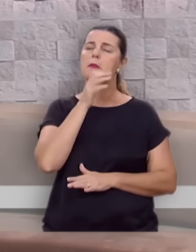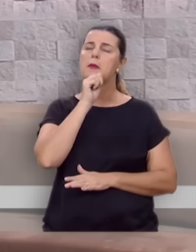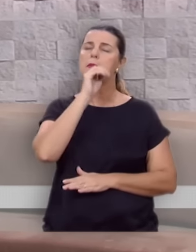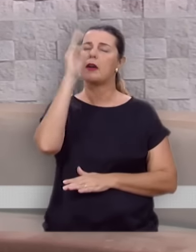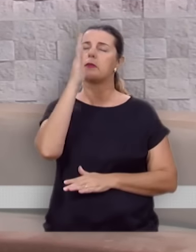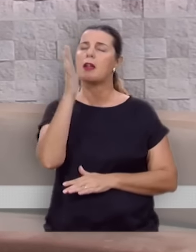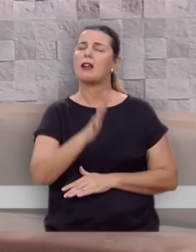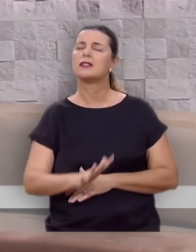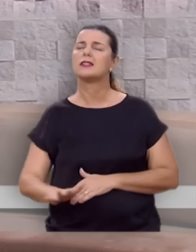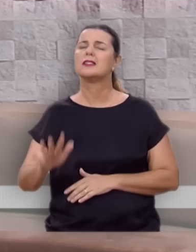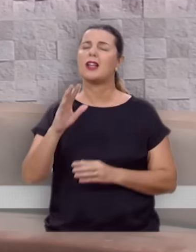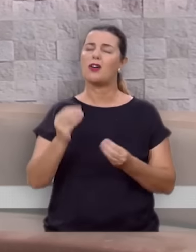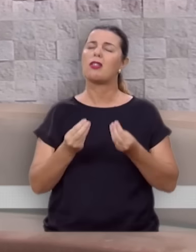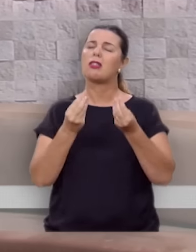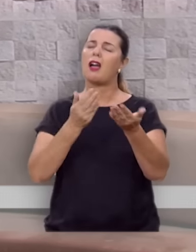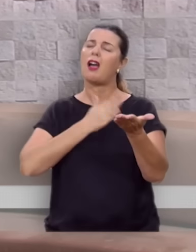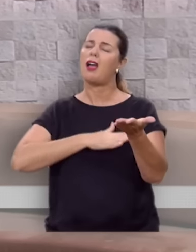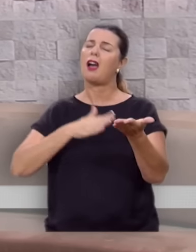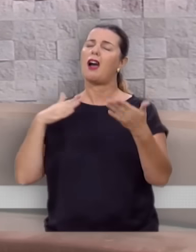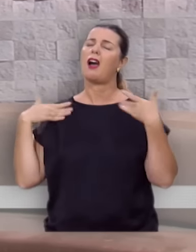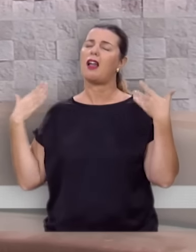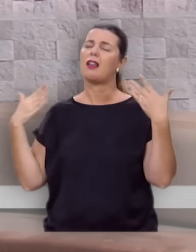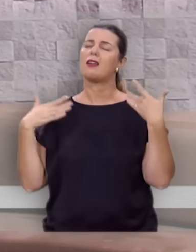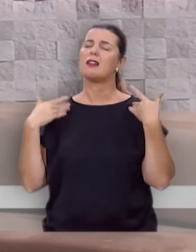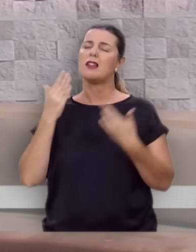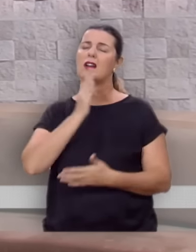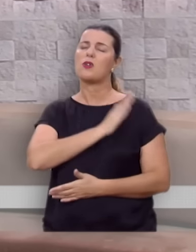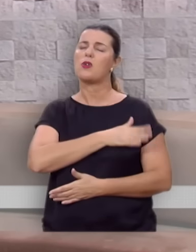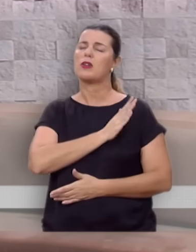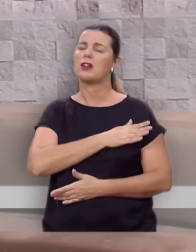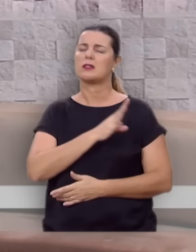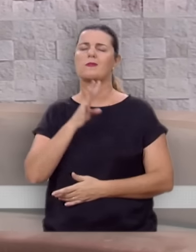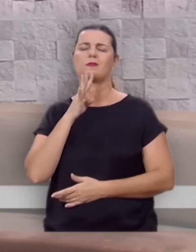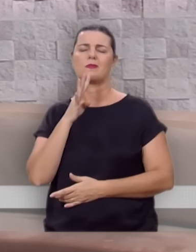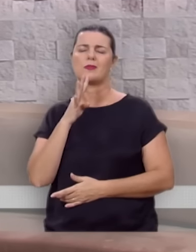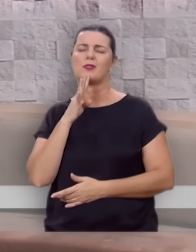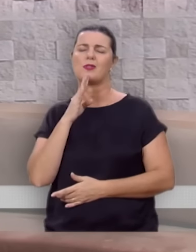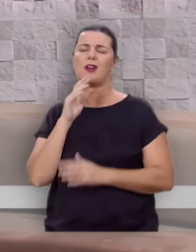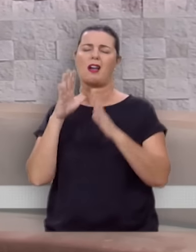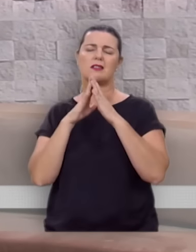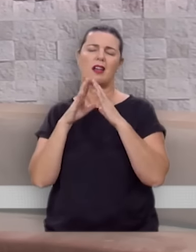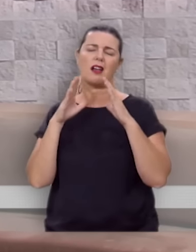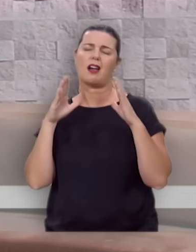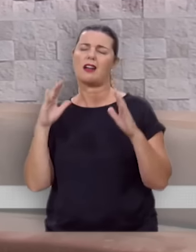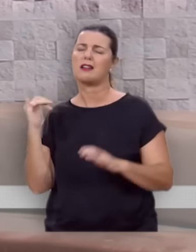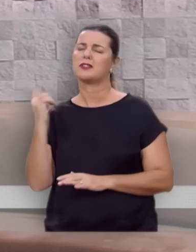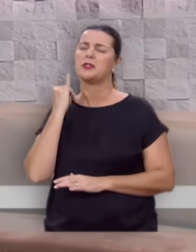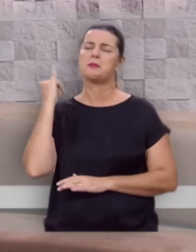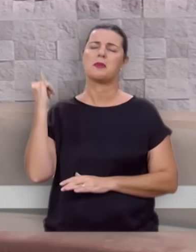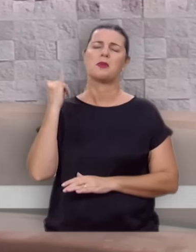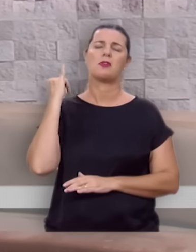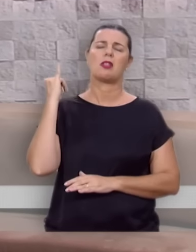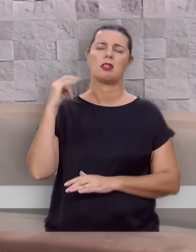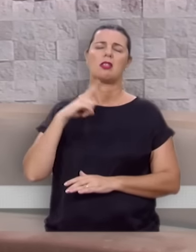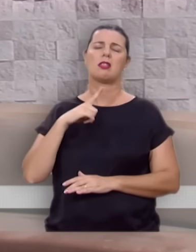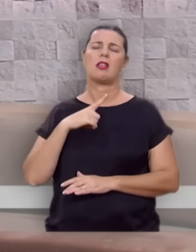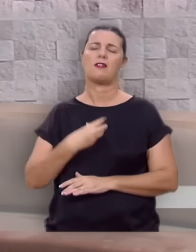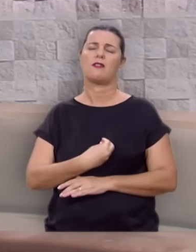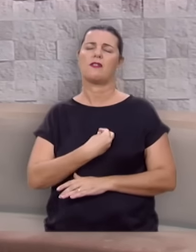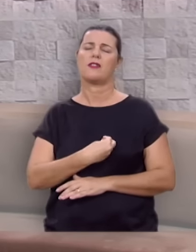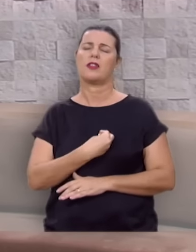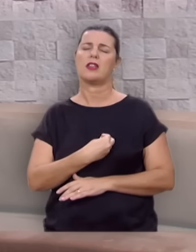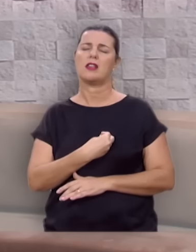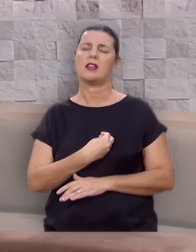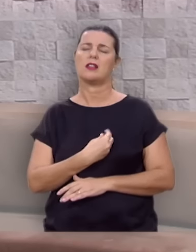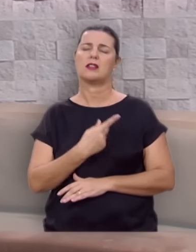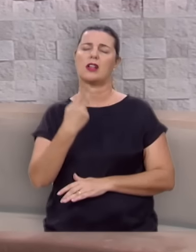mães de todo o no Brasil, trazendo alegria ao seu coração, para que elas reconheçam a grande importância da